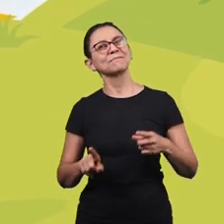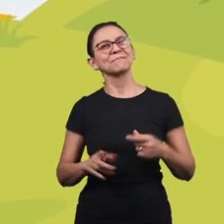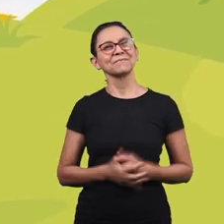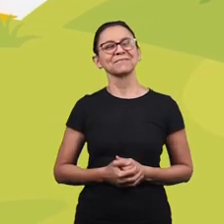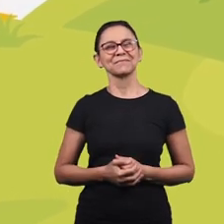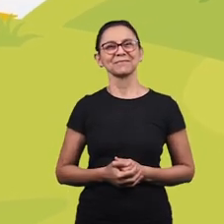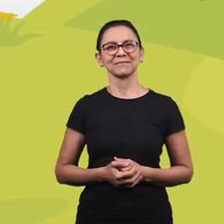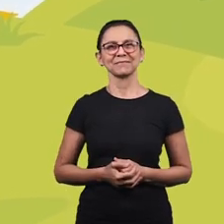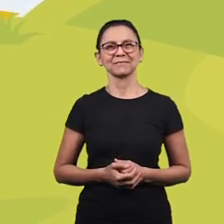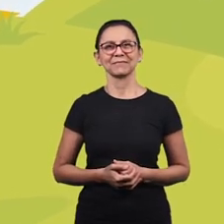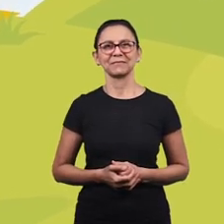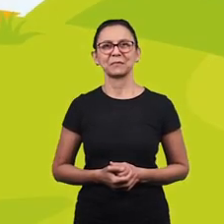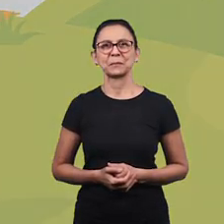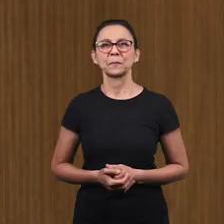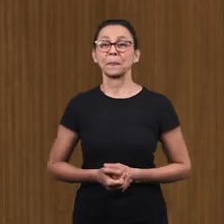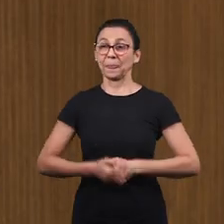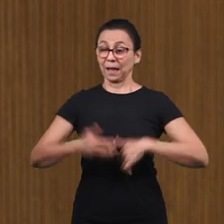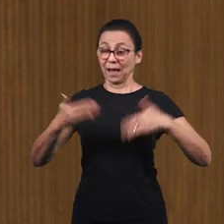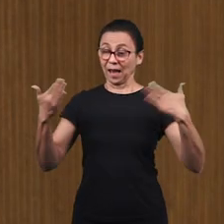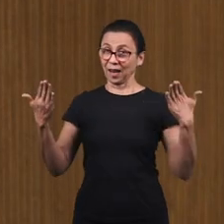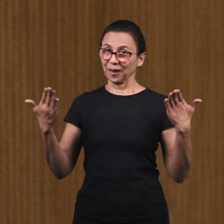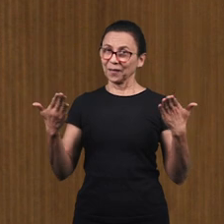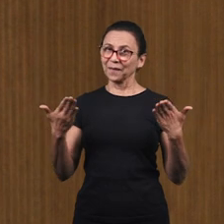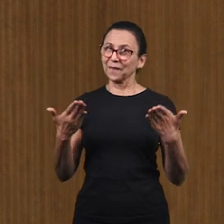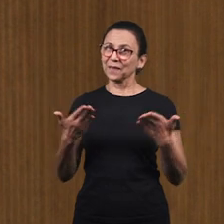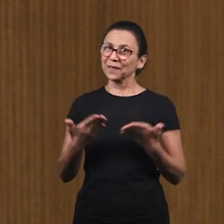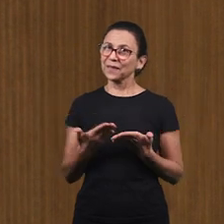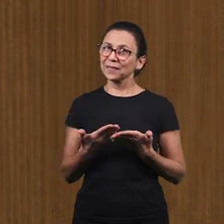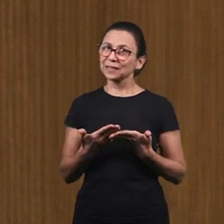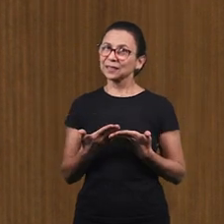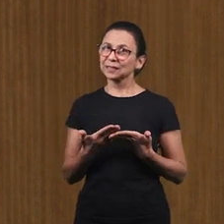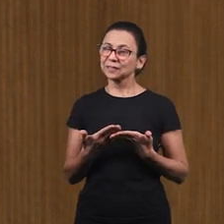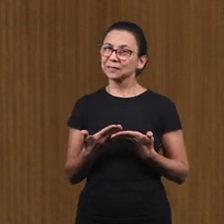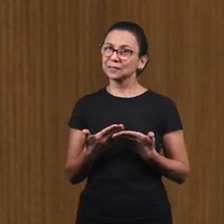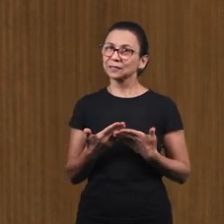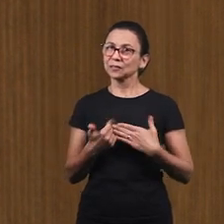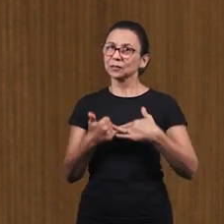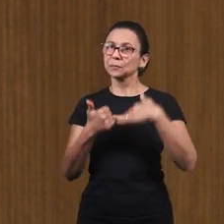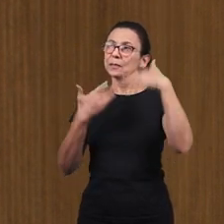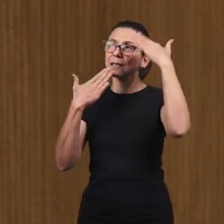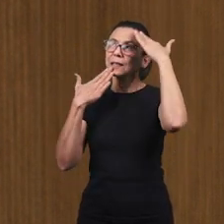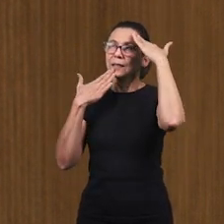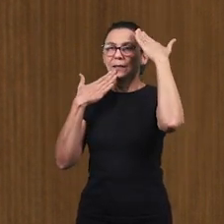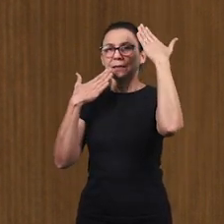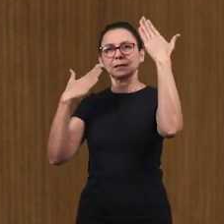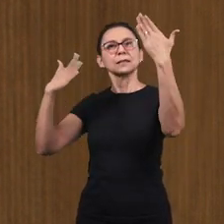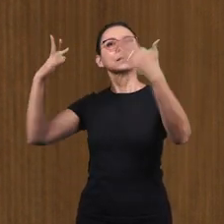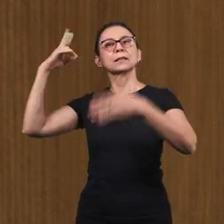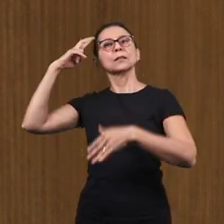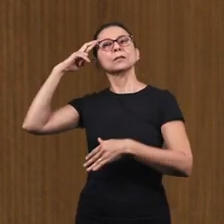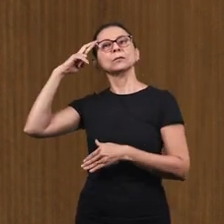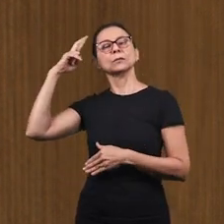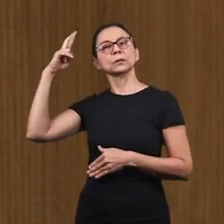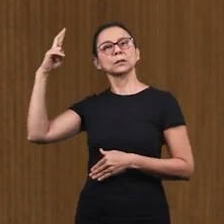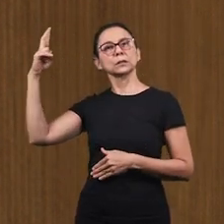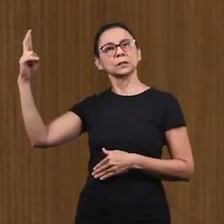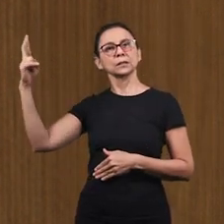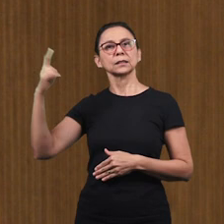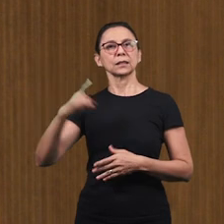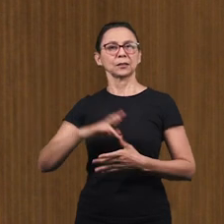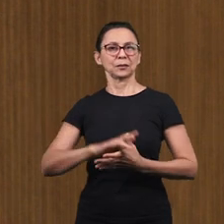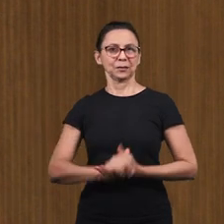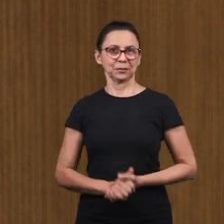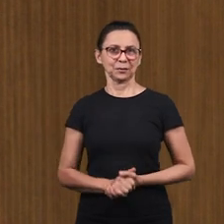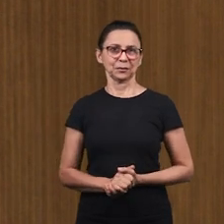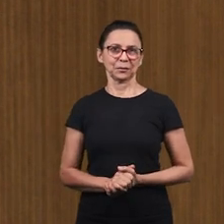E agora nós vamos fazer uma glorificação Ao Senhor Encerrando por